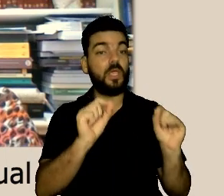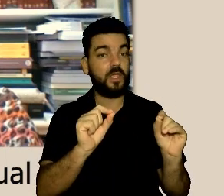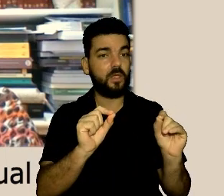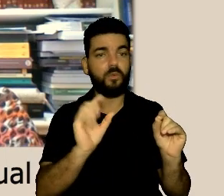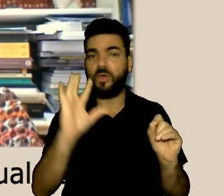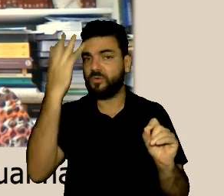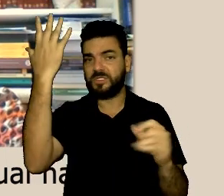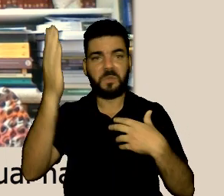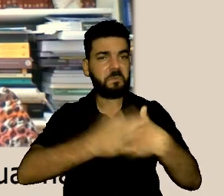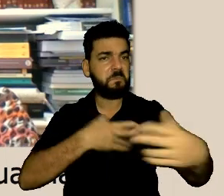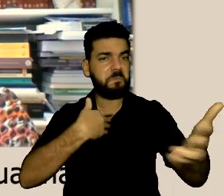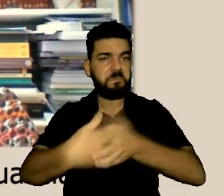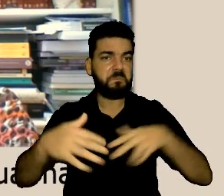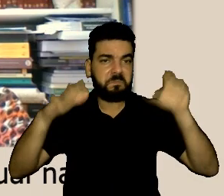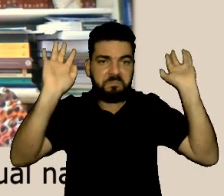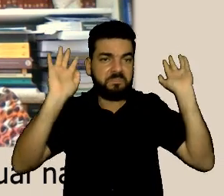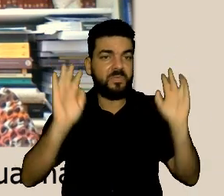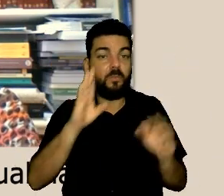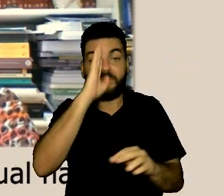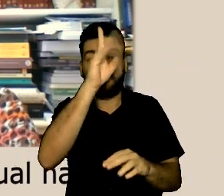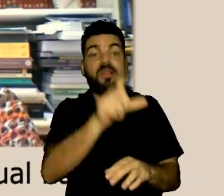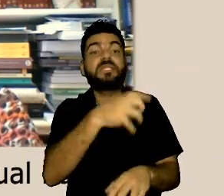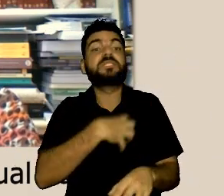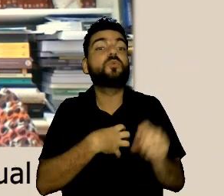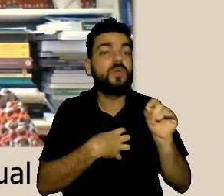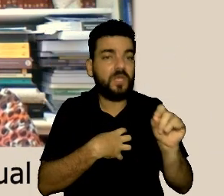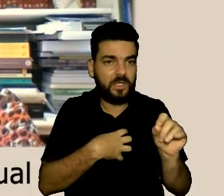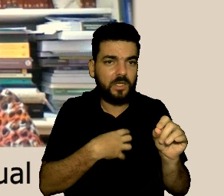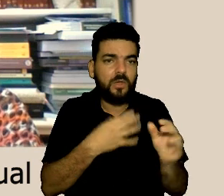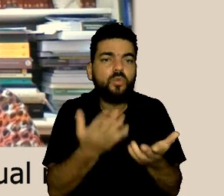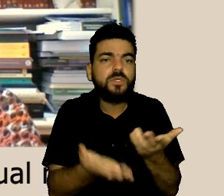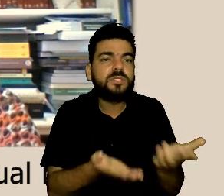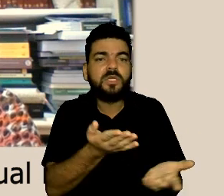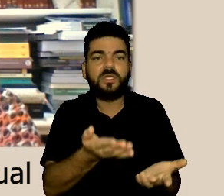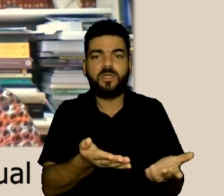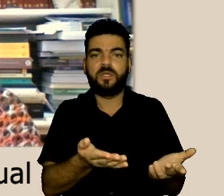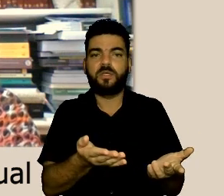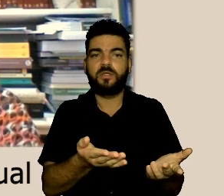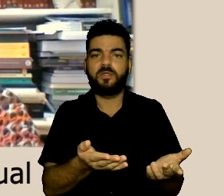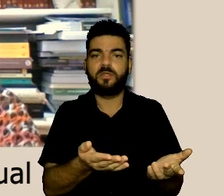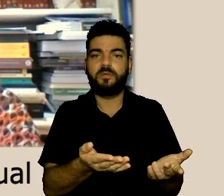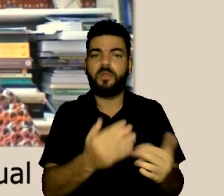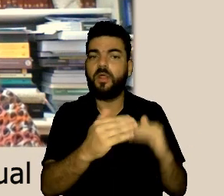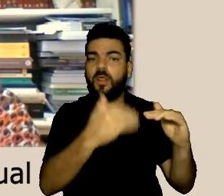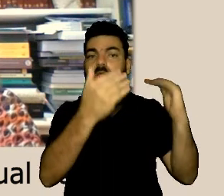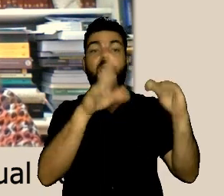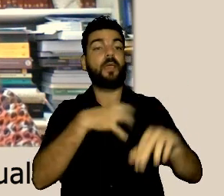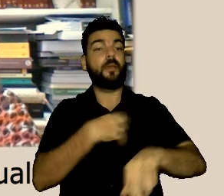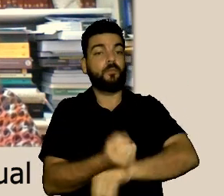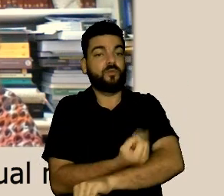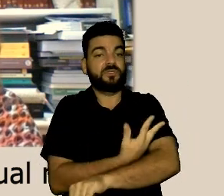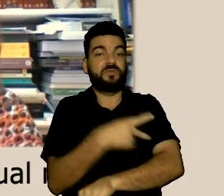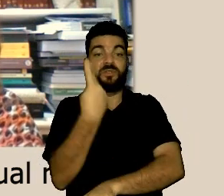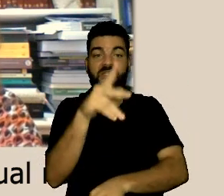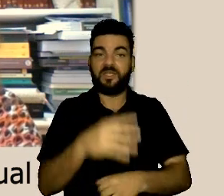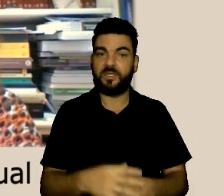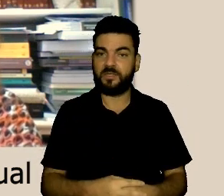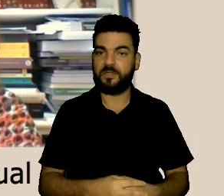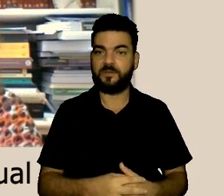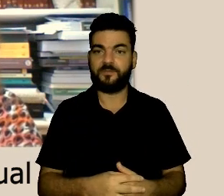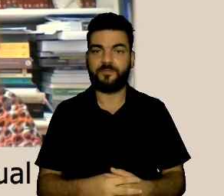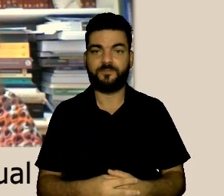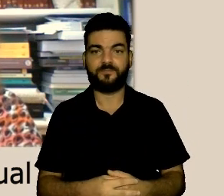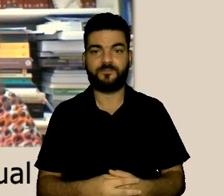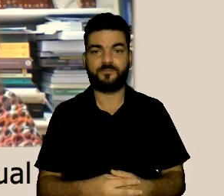ela porque você vai trazer o que ela sentiu não é o que aconteceu com ela porque o que eu vou retrazer